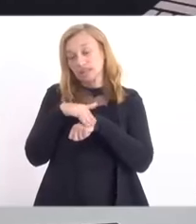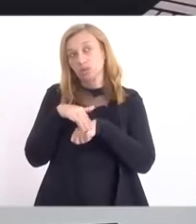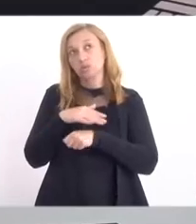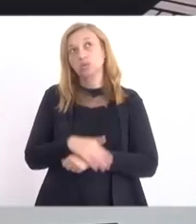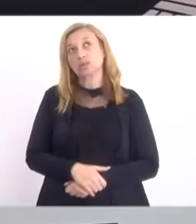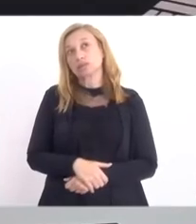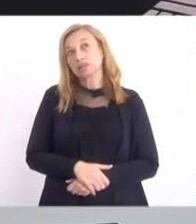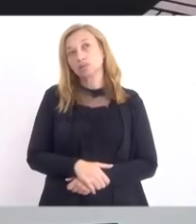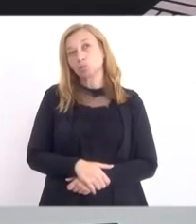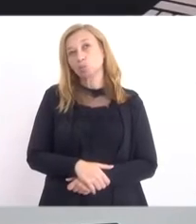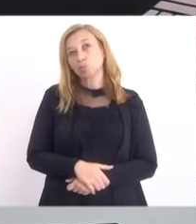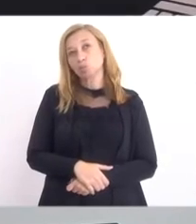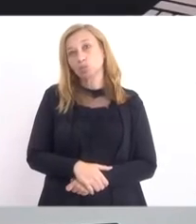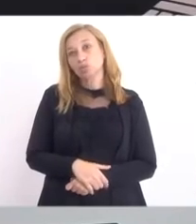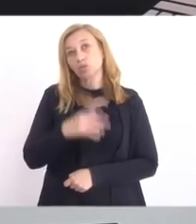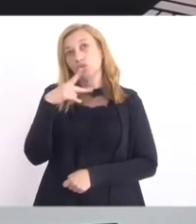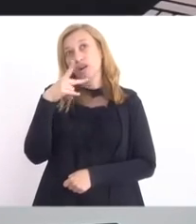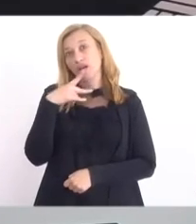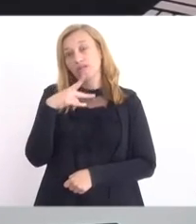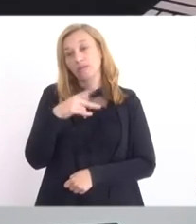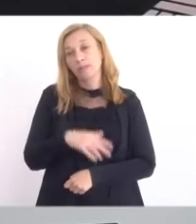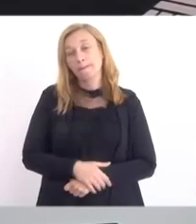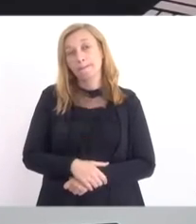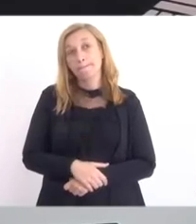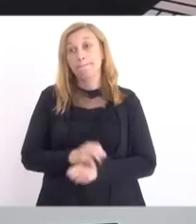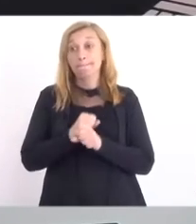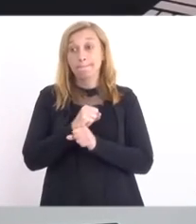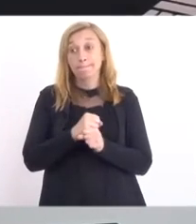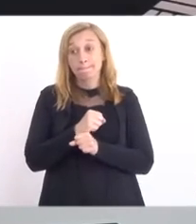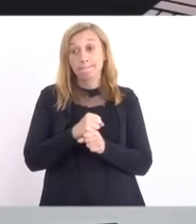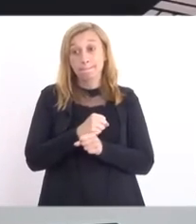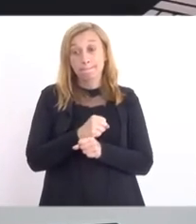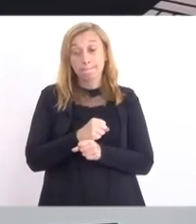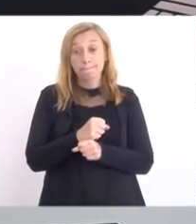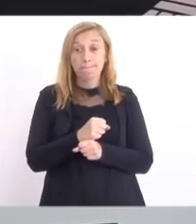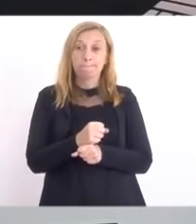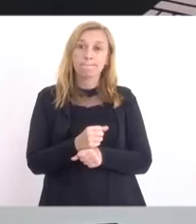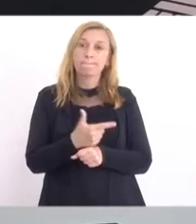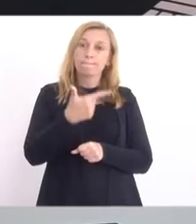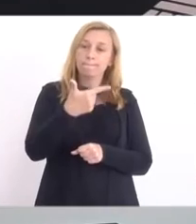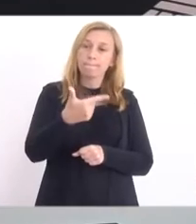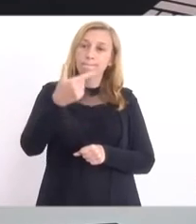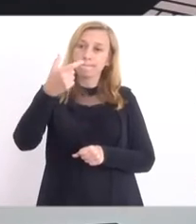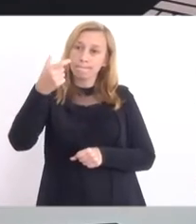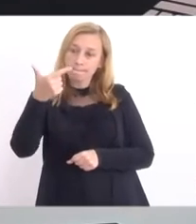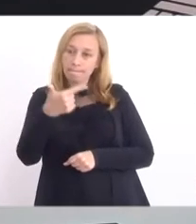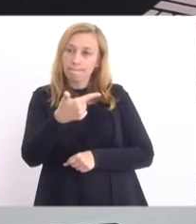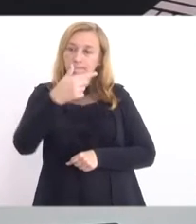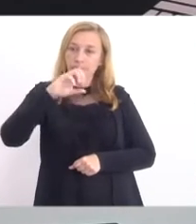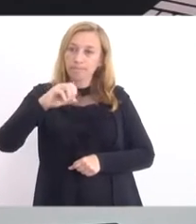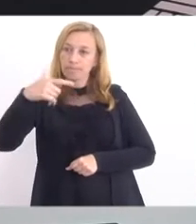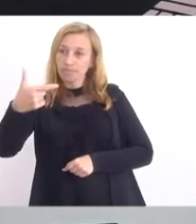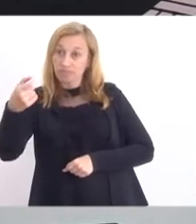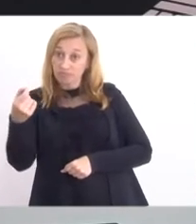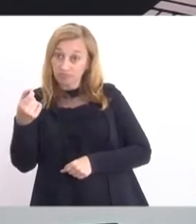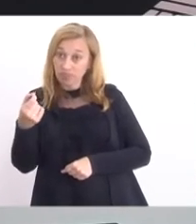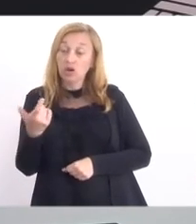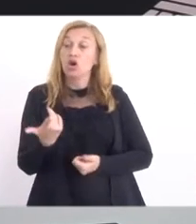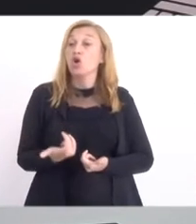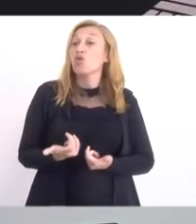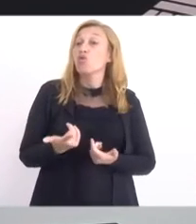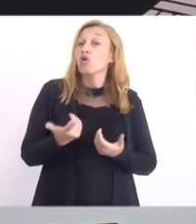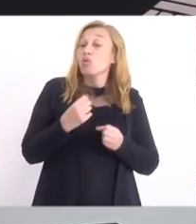e eu dizia que este ano de 2020 foi um ano,